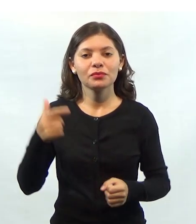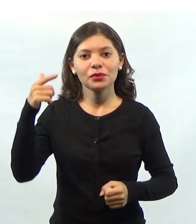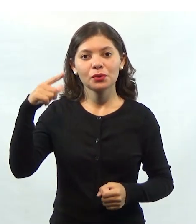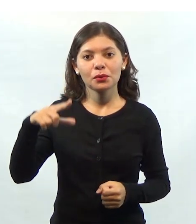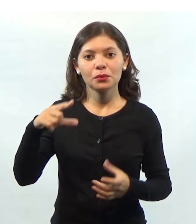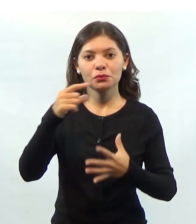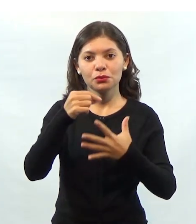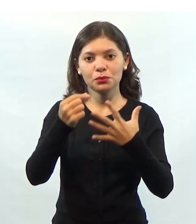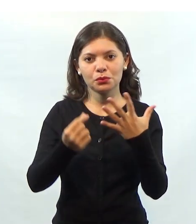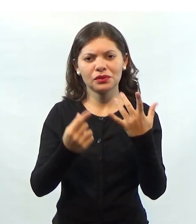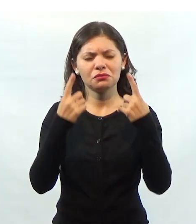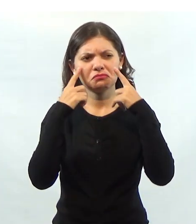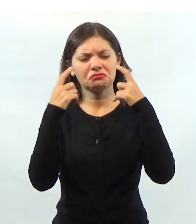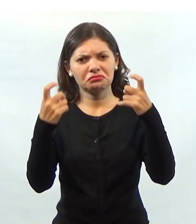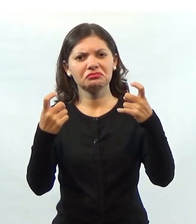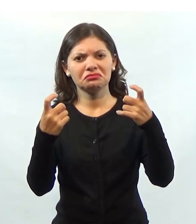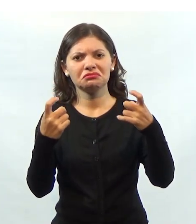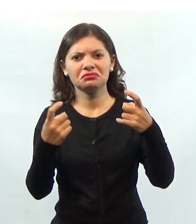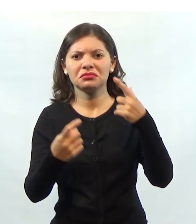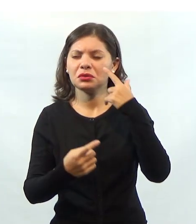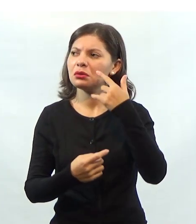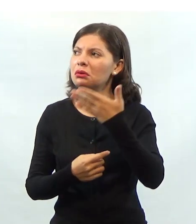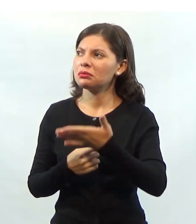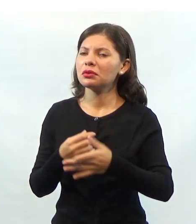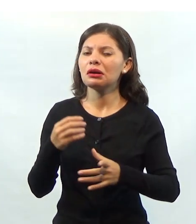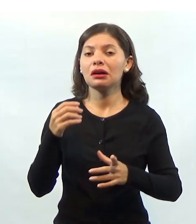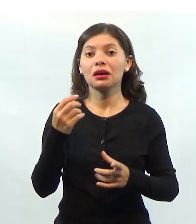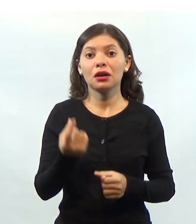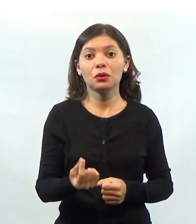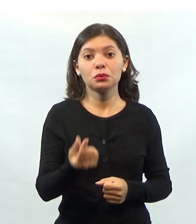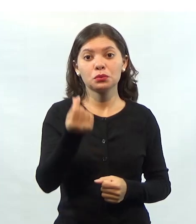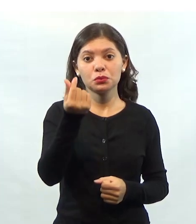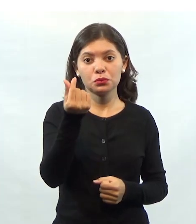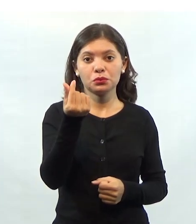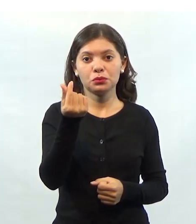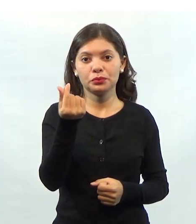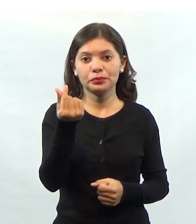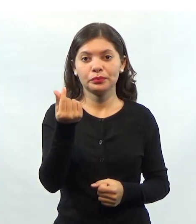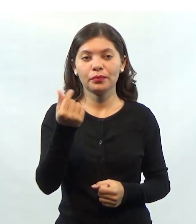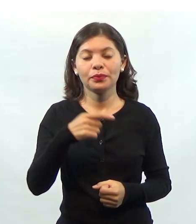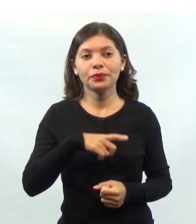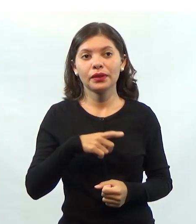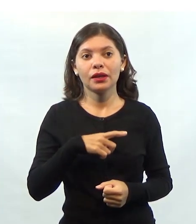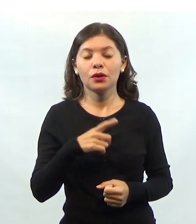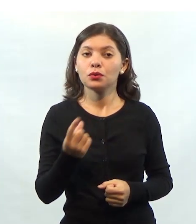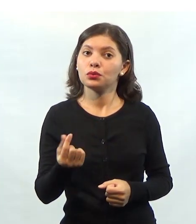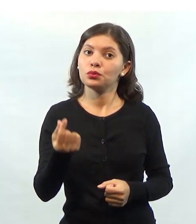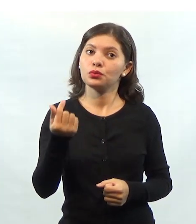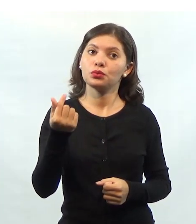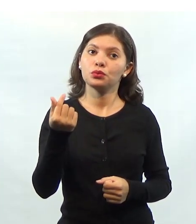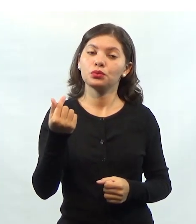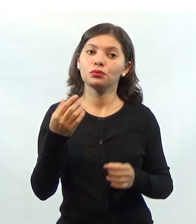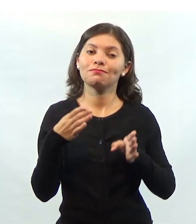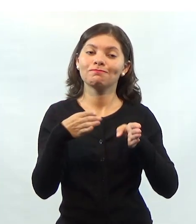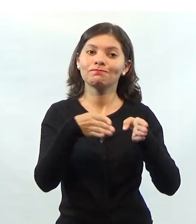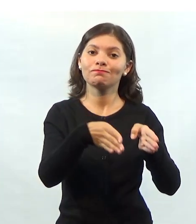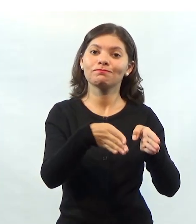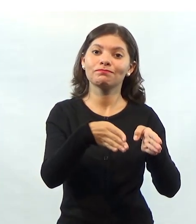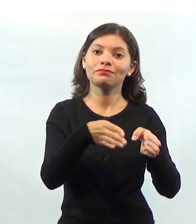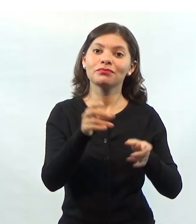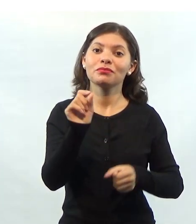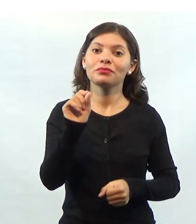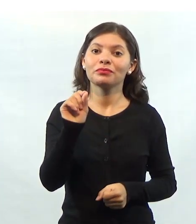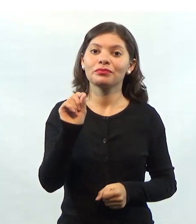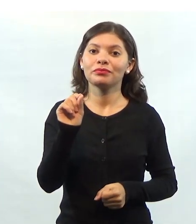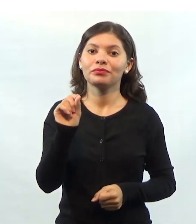Outro item muito interessante são os custos. Nós podemos ter os custos diretos